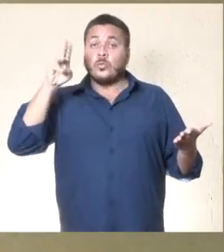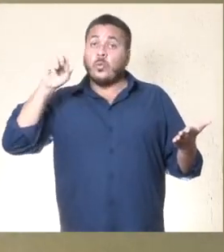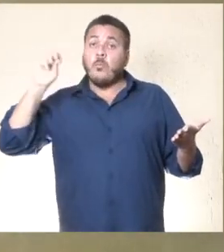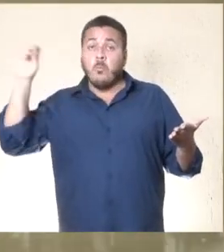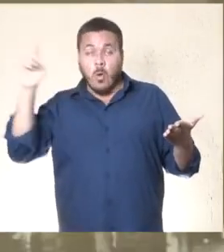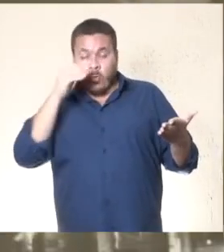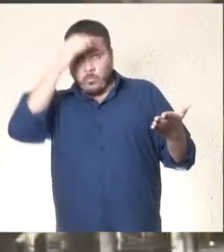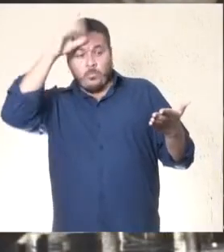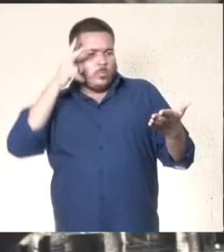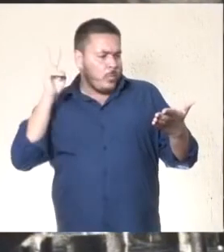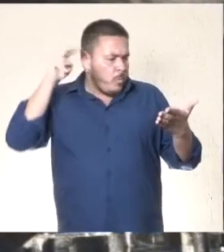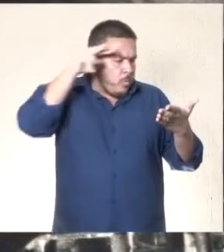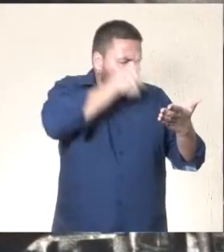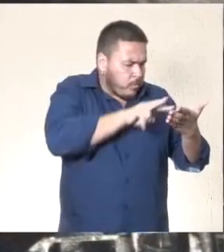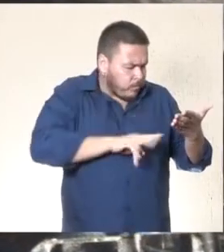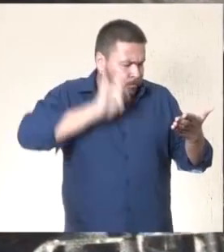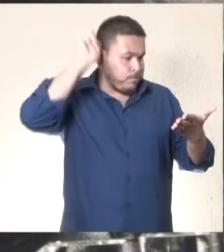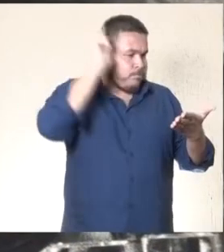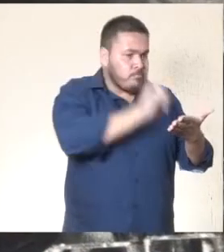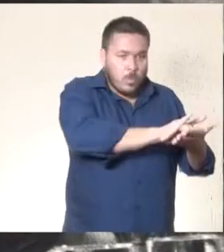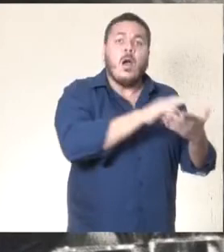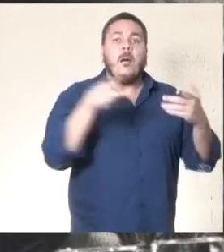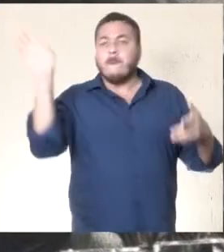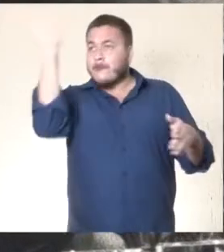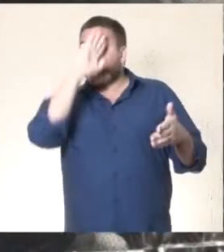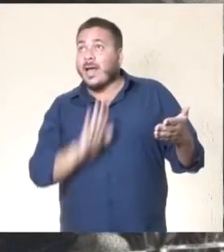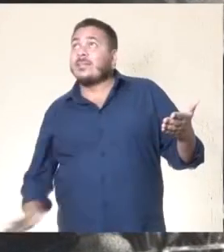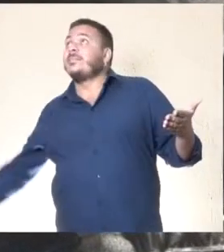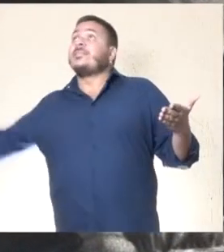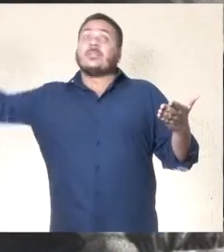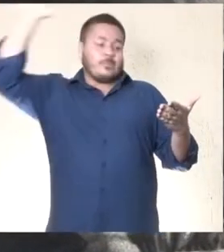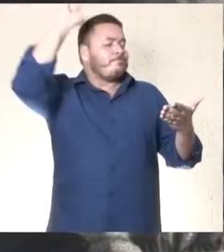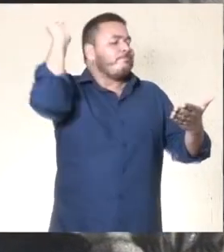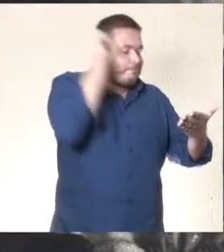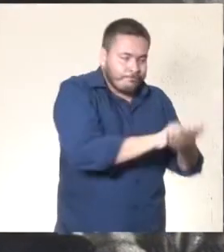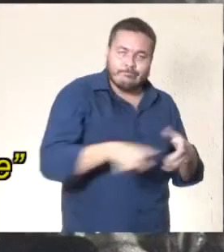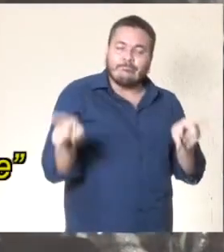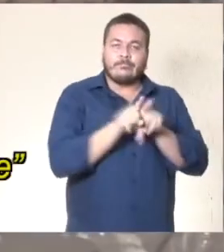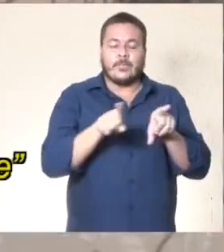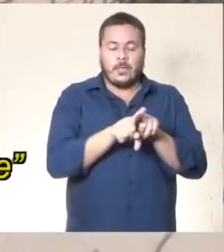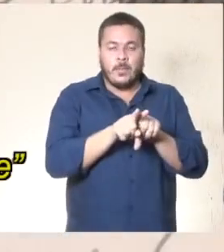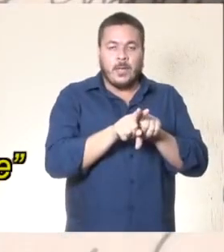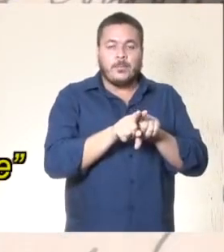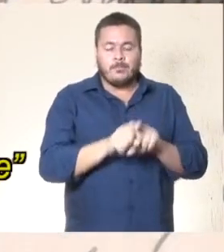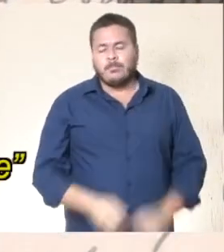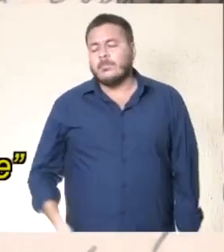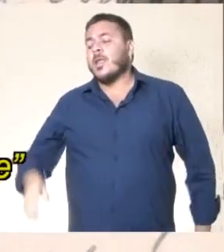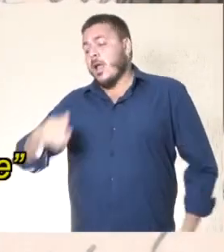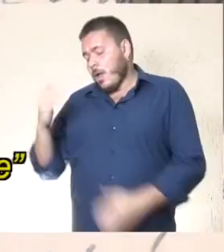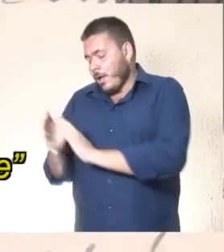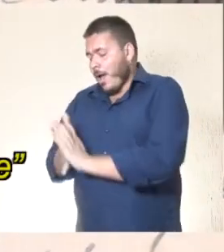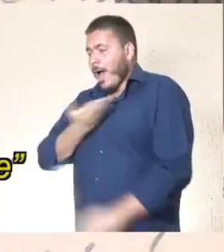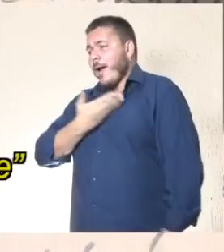Andrade, que Ana, já conhecida como Cora Coralina, passou a ser admirada por todo o Brasil. Minha querida amiga